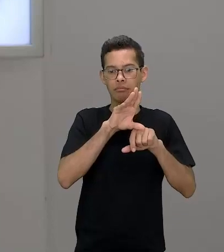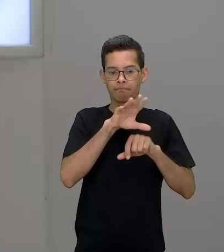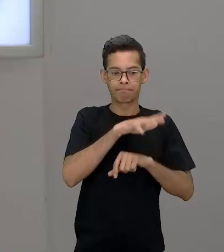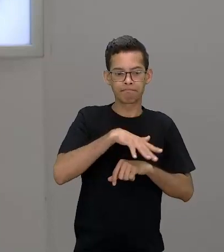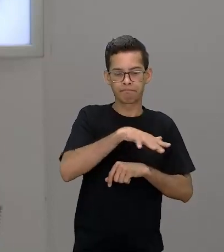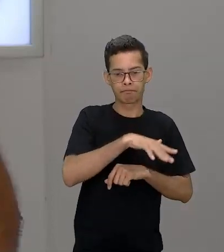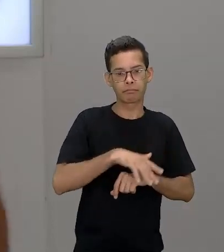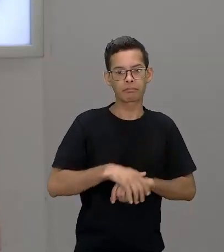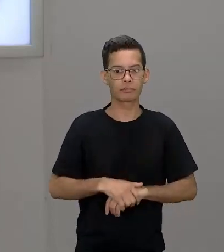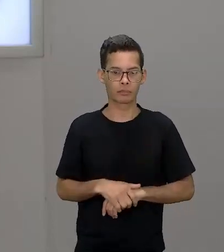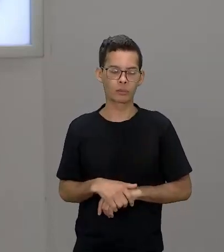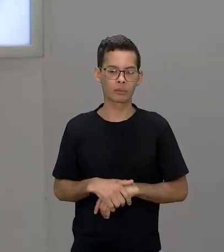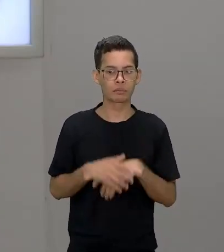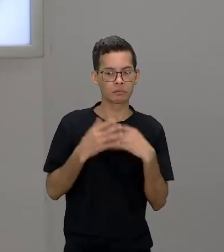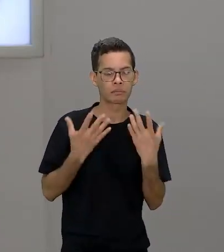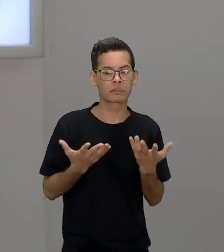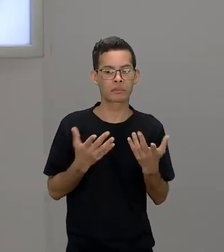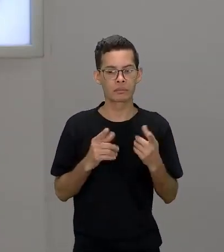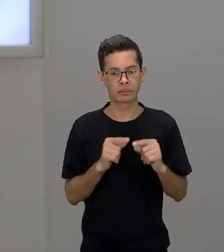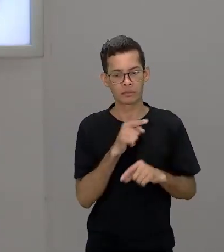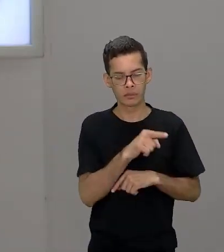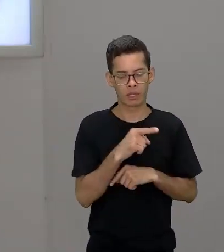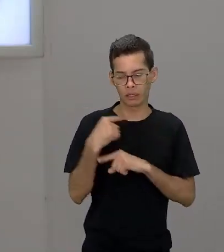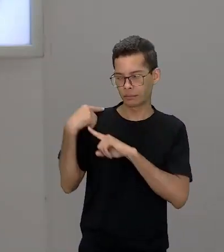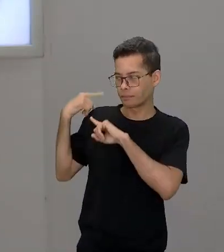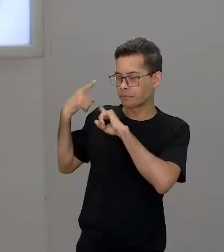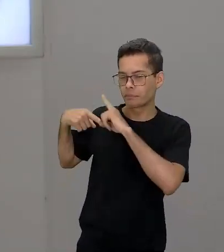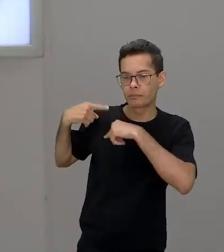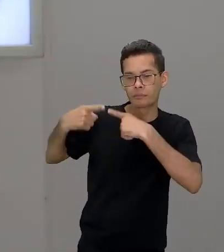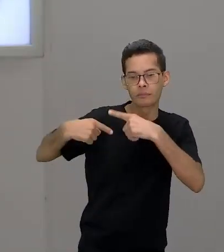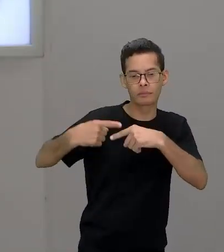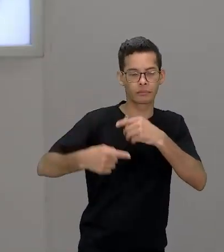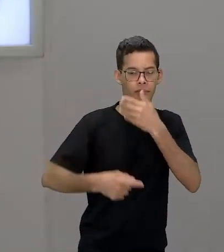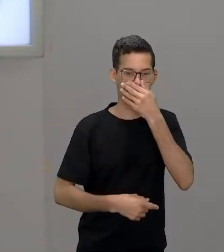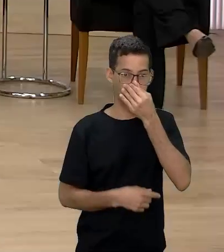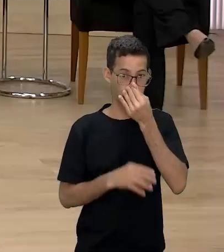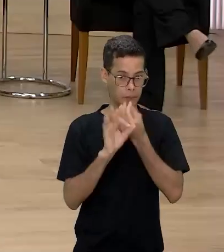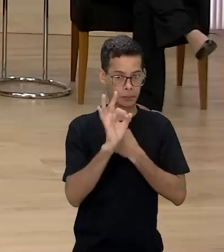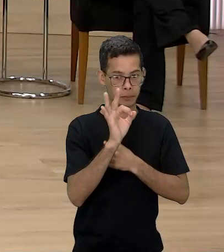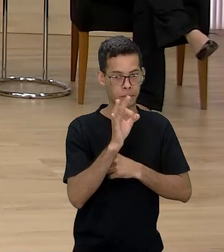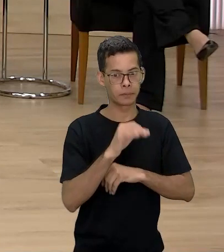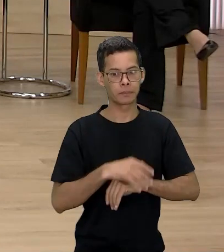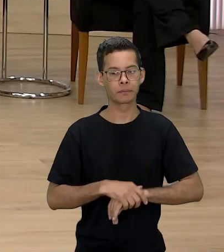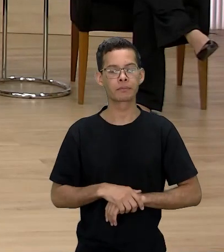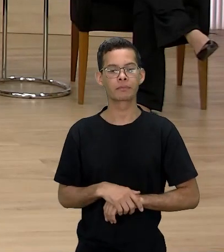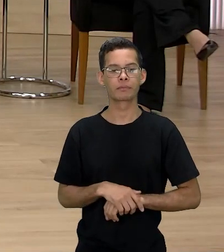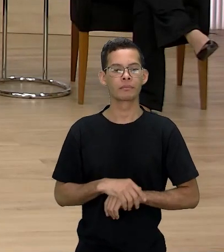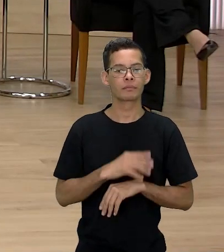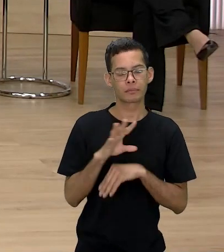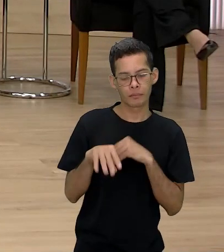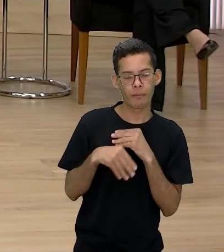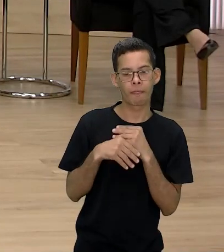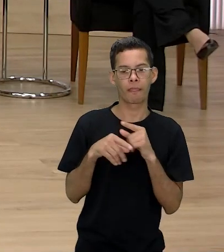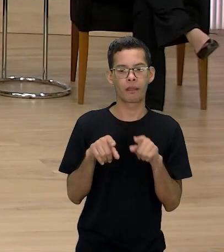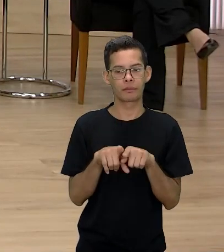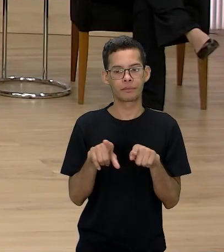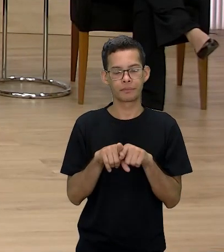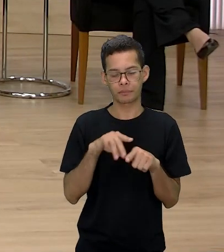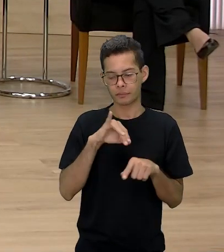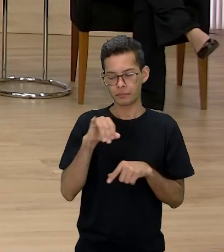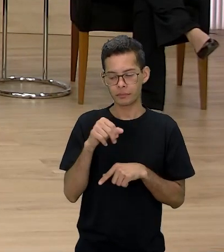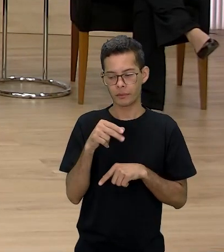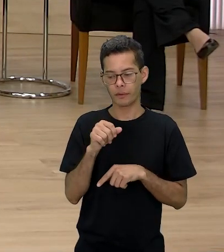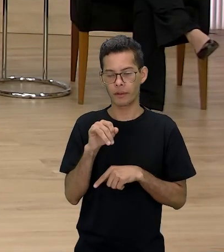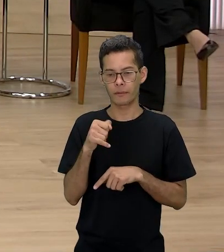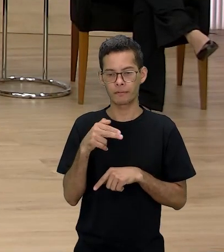importante que vem da ancestralidade dela também né e só e só complementando também um pouquinho a fala da Janaína